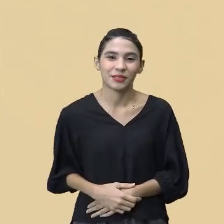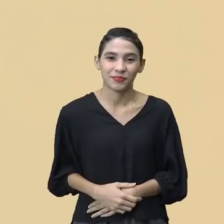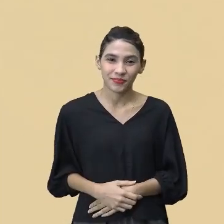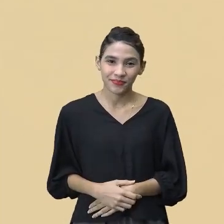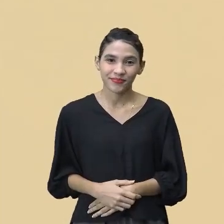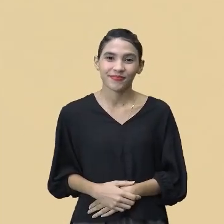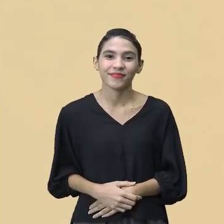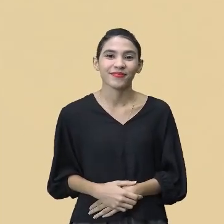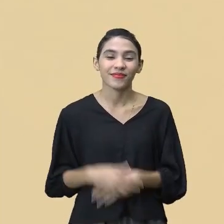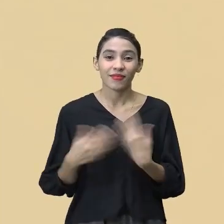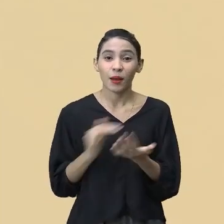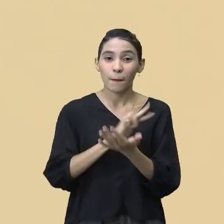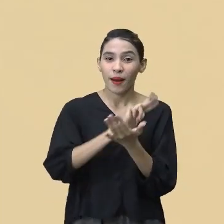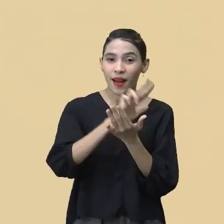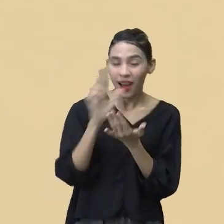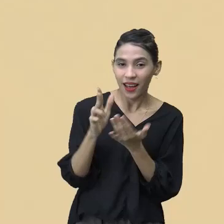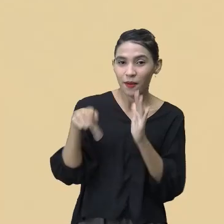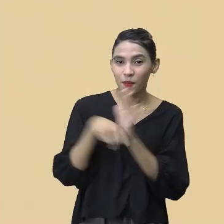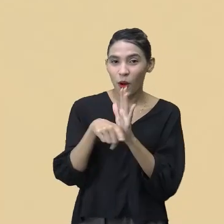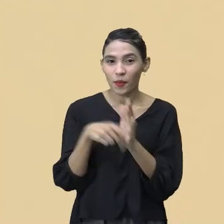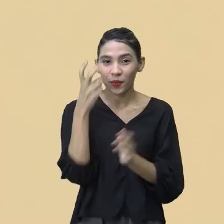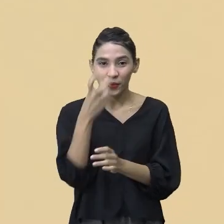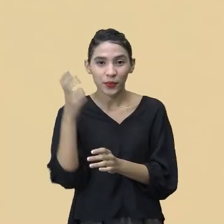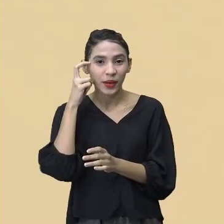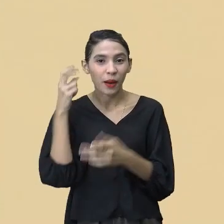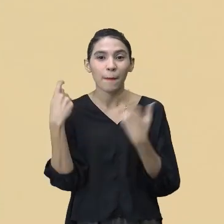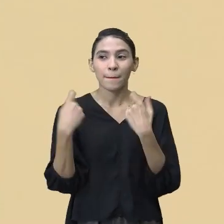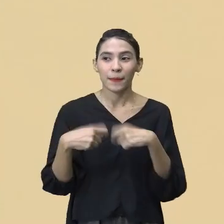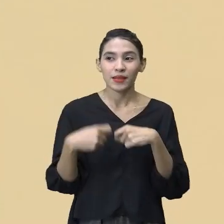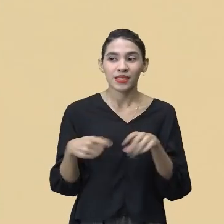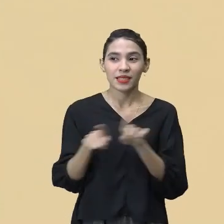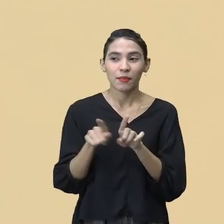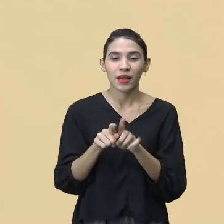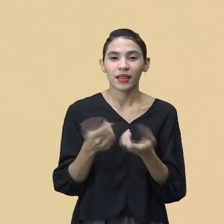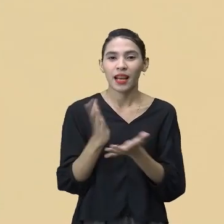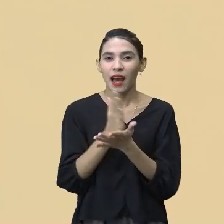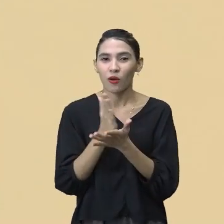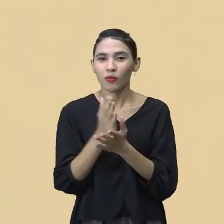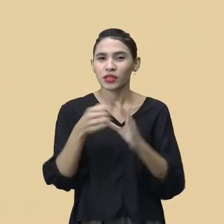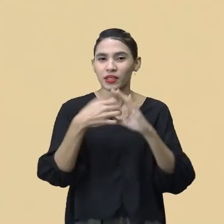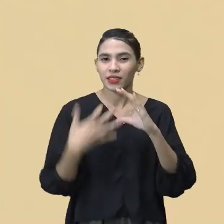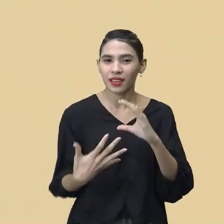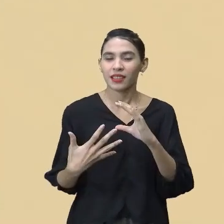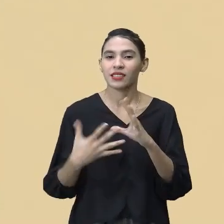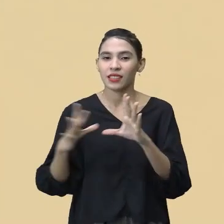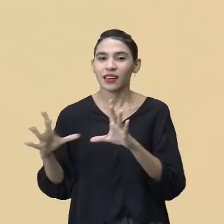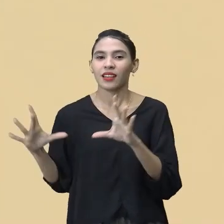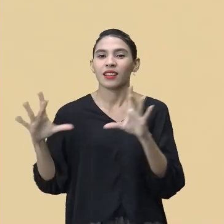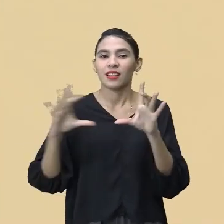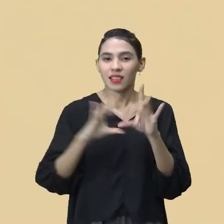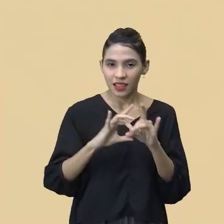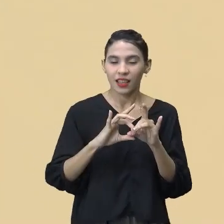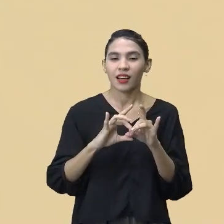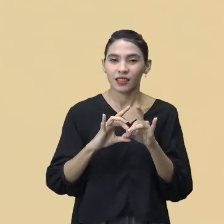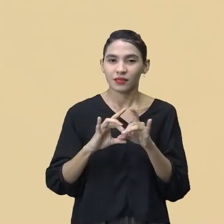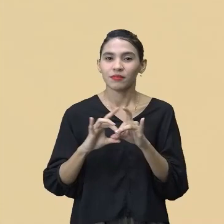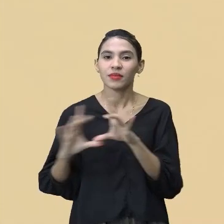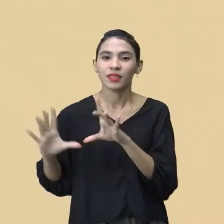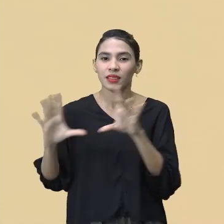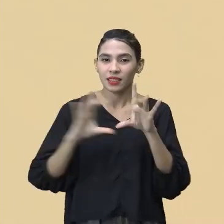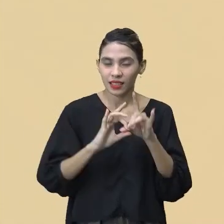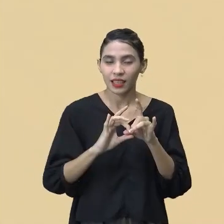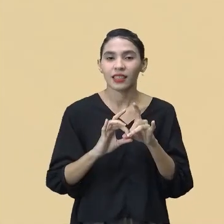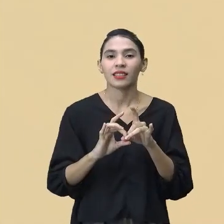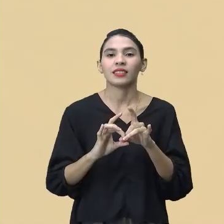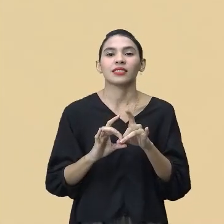aí, essa diversidade cultural, ela precisa de alguns elementos que estão ligados aí, estão conectados a